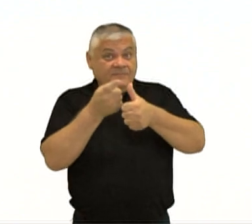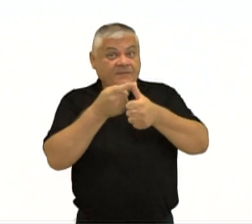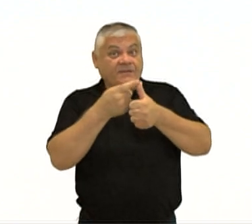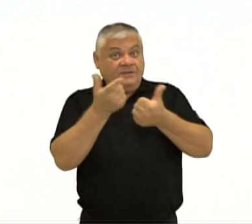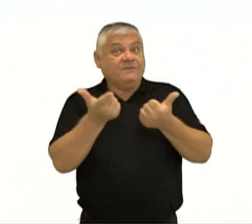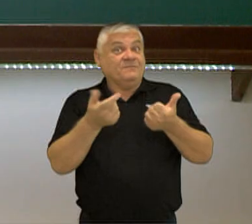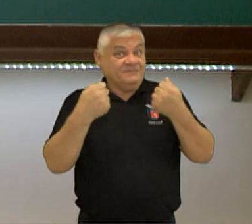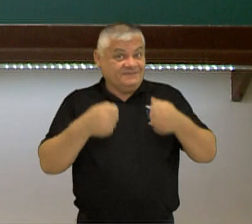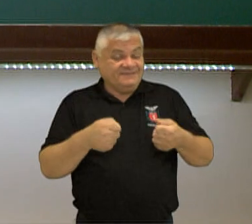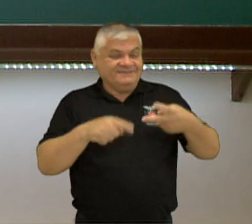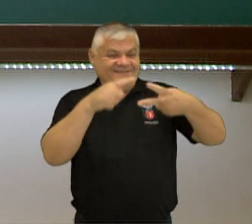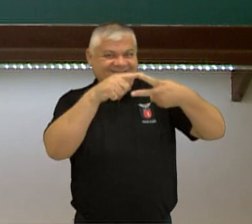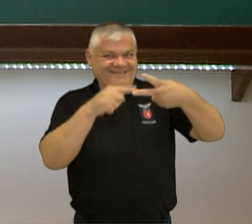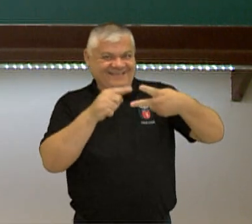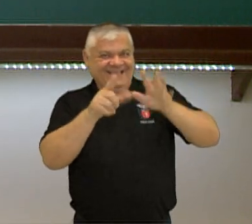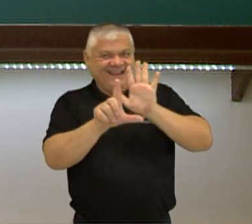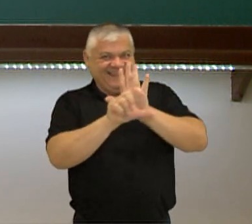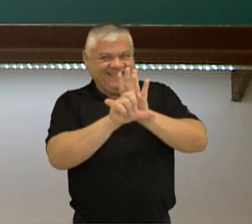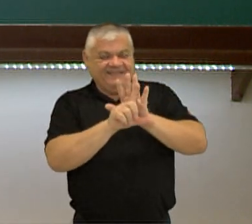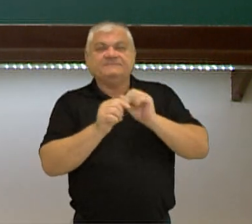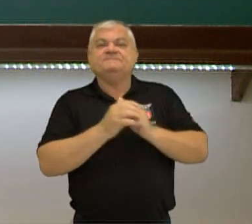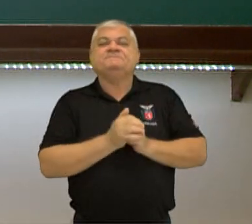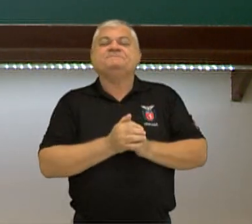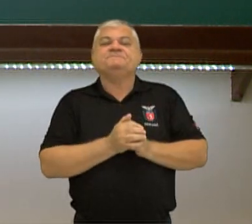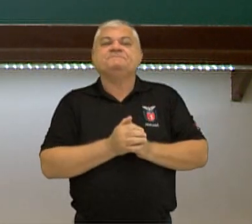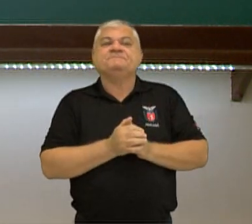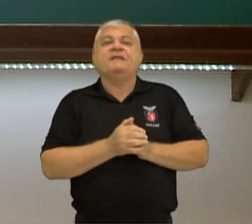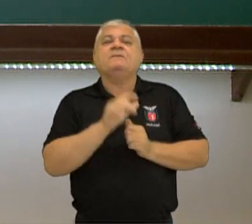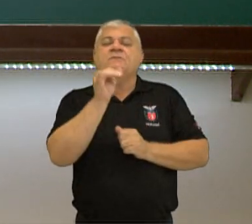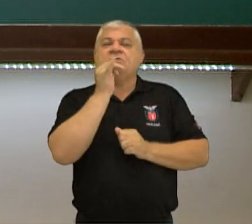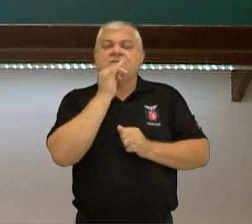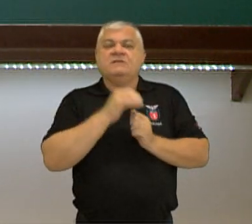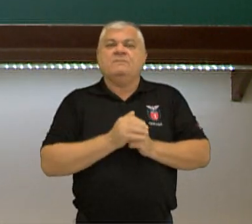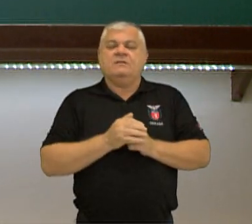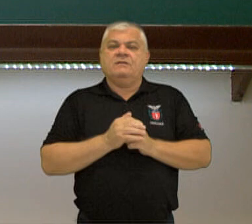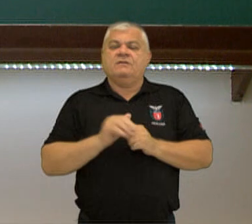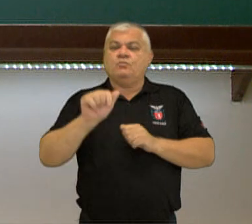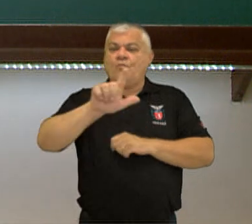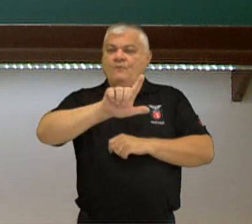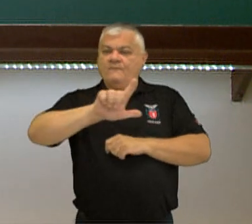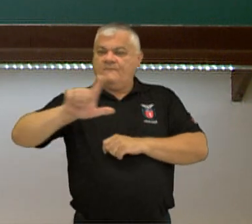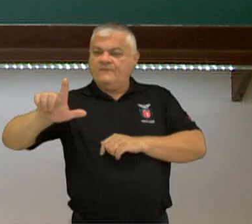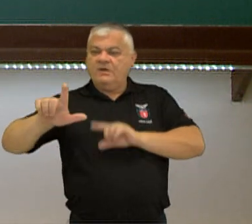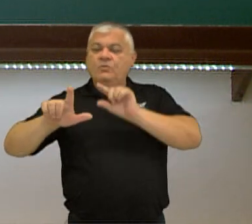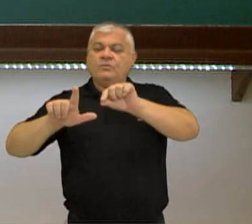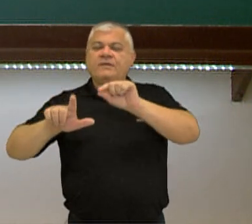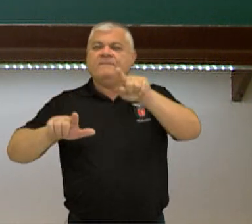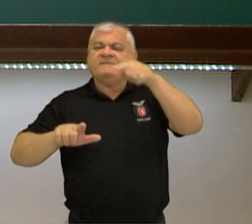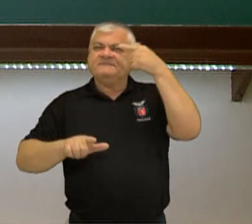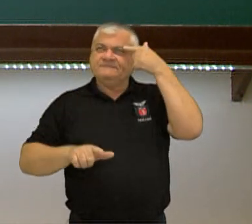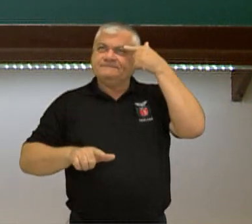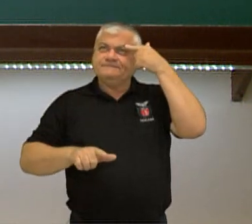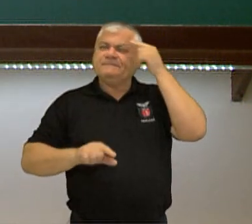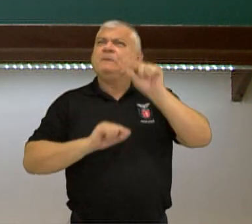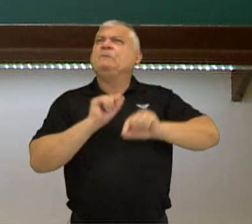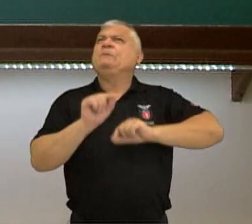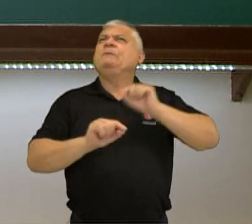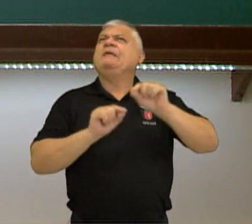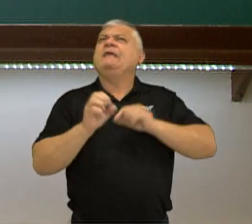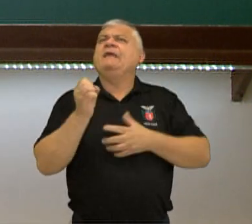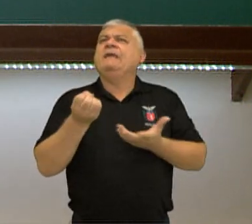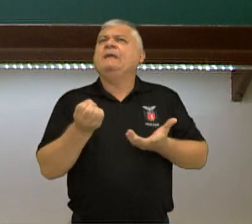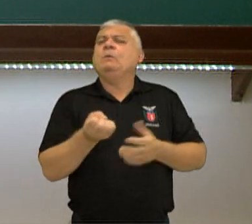leis, né? De Lavoisier e de Proust. Ainda, deixa o espaço. Quando a gente fala em deixar o espaço, é pra você entender quais são as